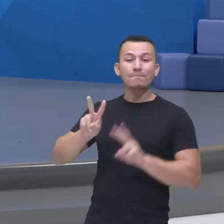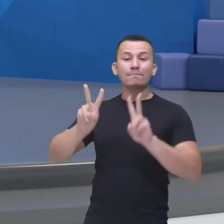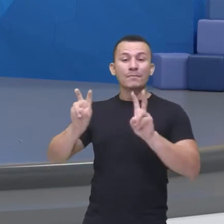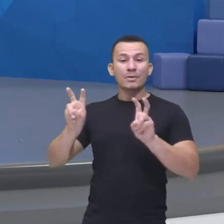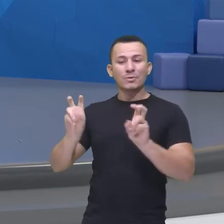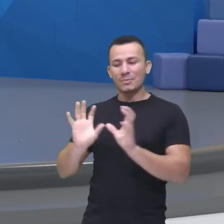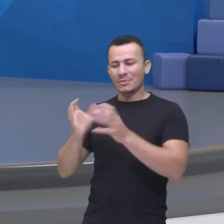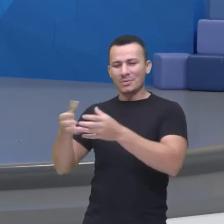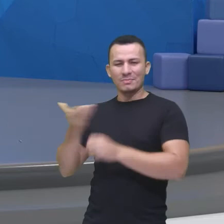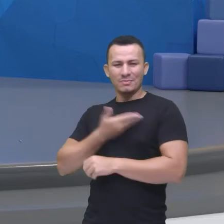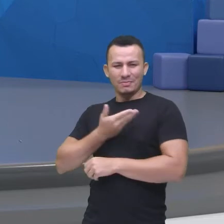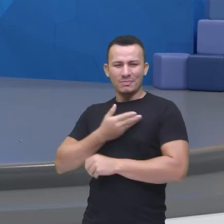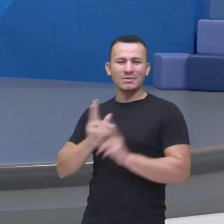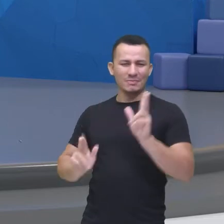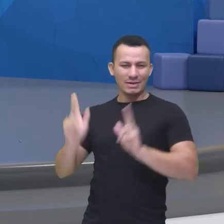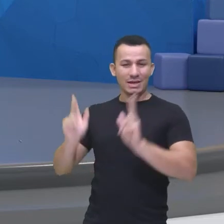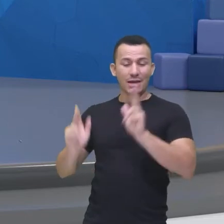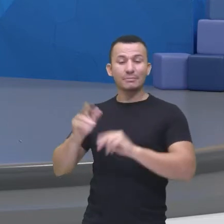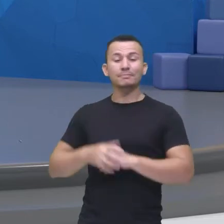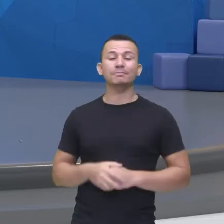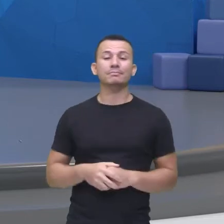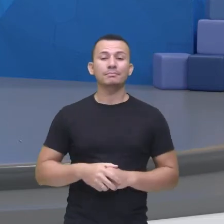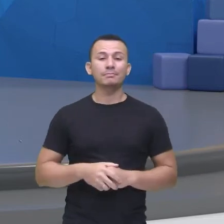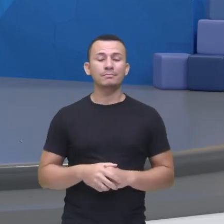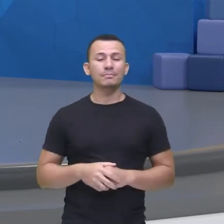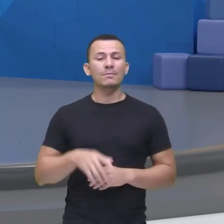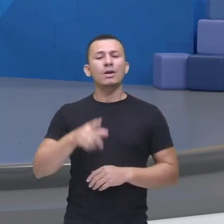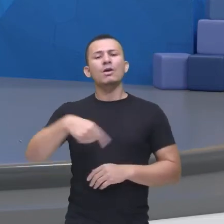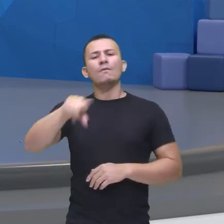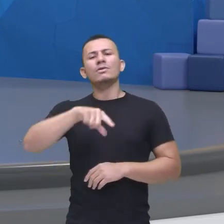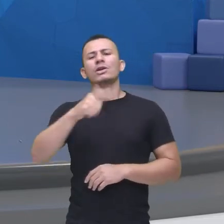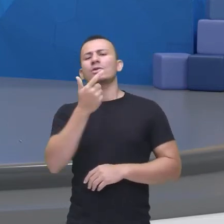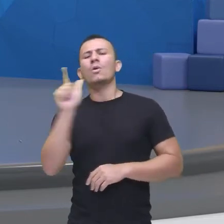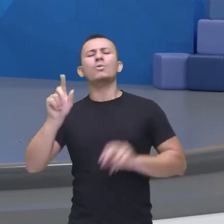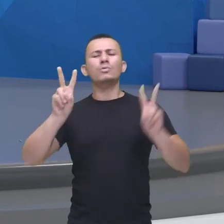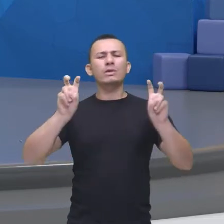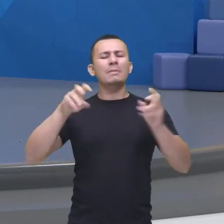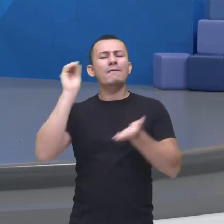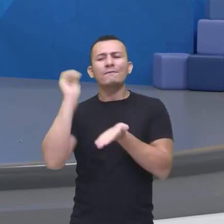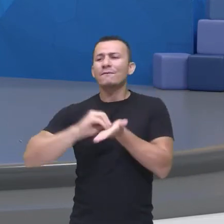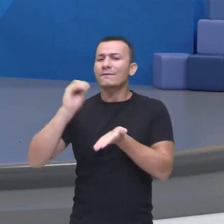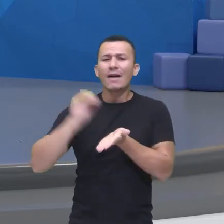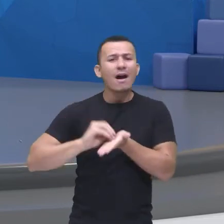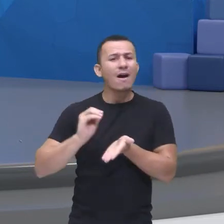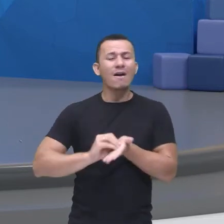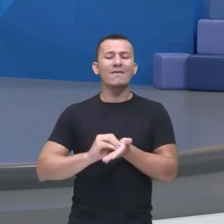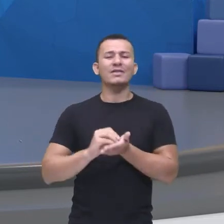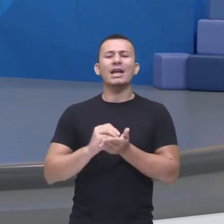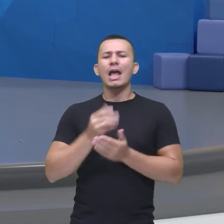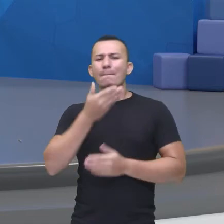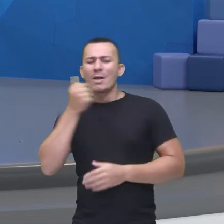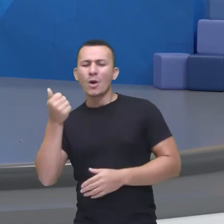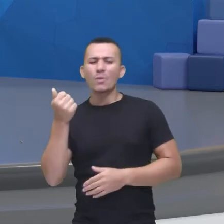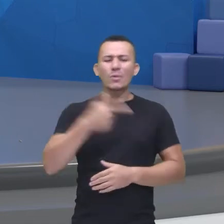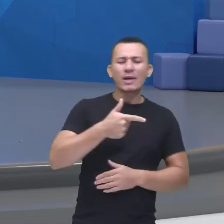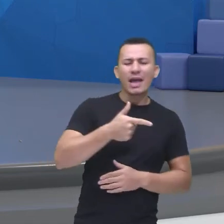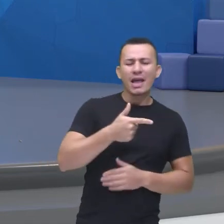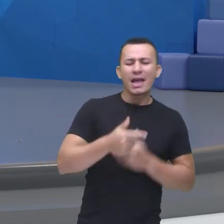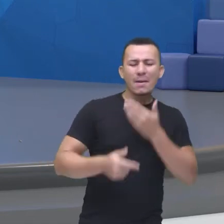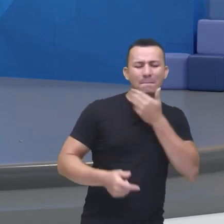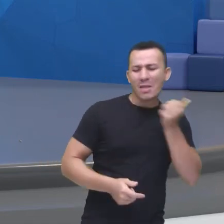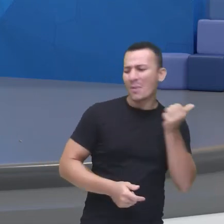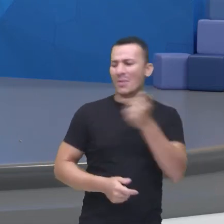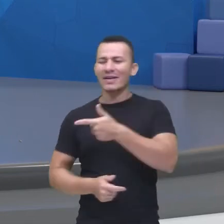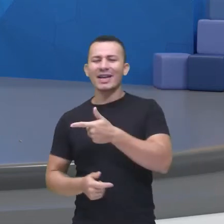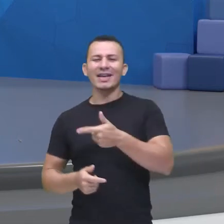essa série, tá bom? Vocês podem ter sentido falta de algum outro título, um ou outro é melhor que o outro, porque a nossa opinião em